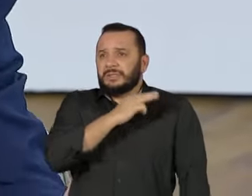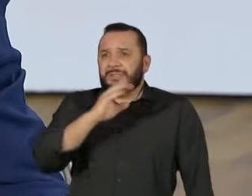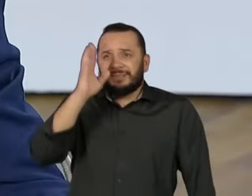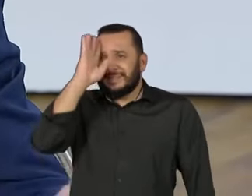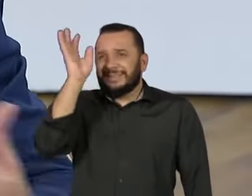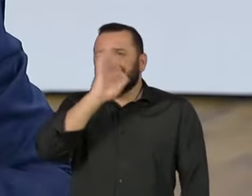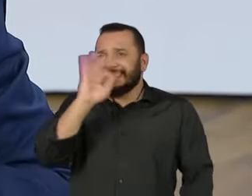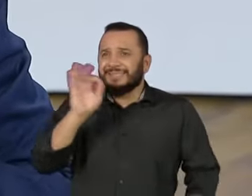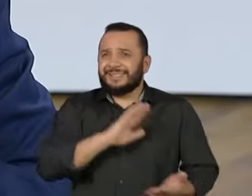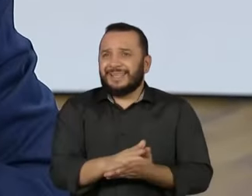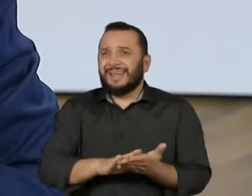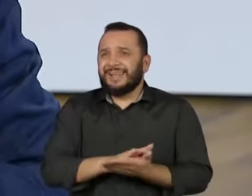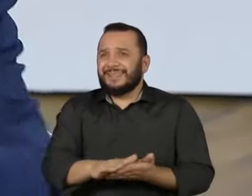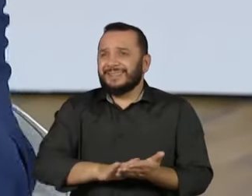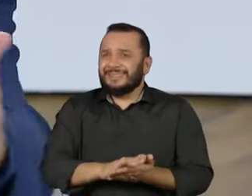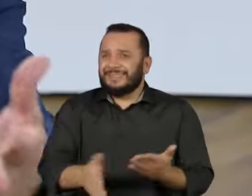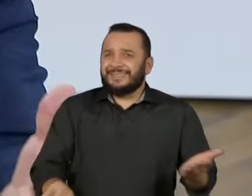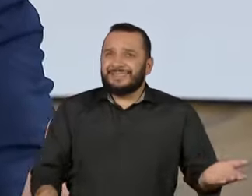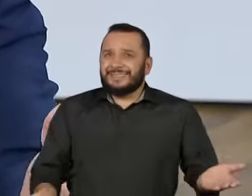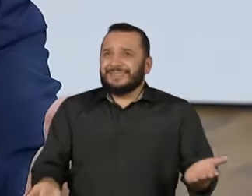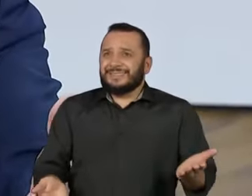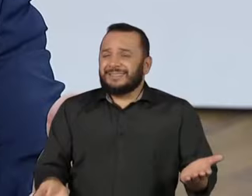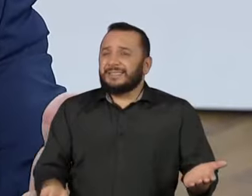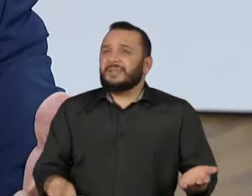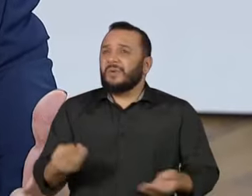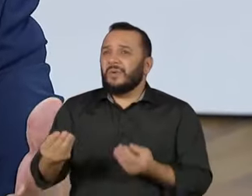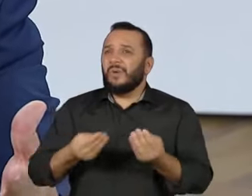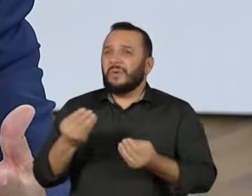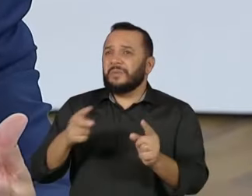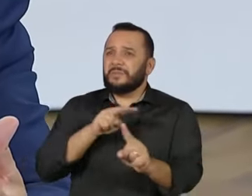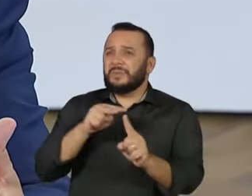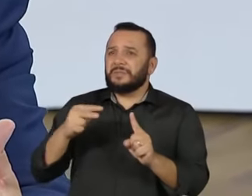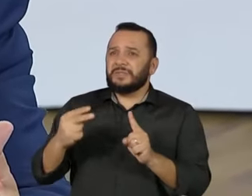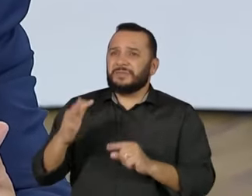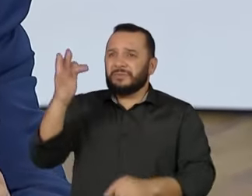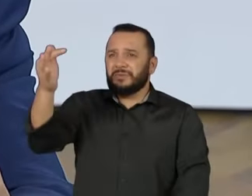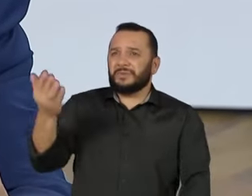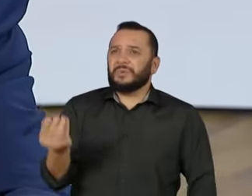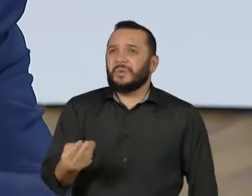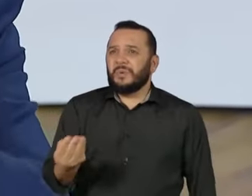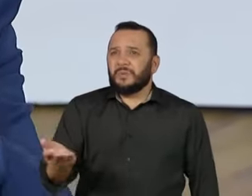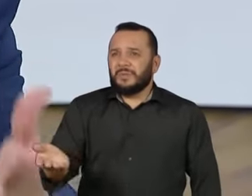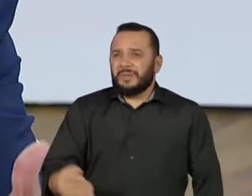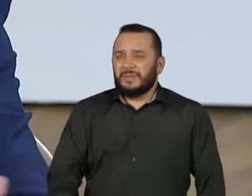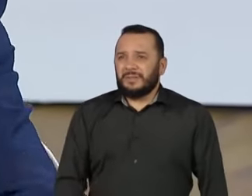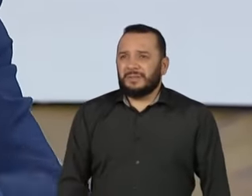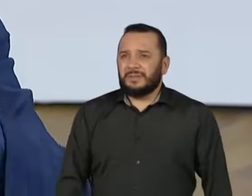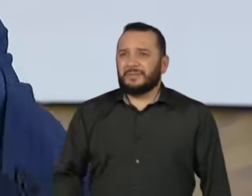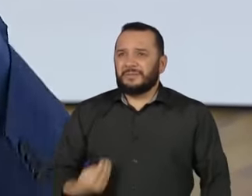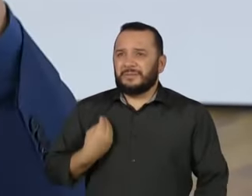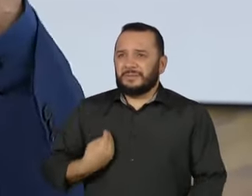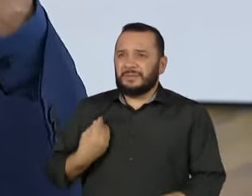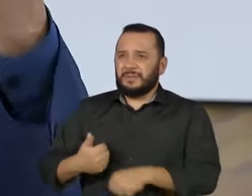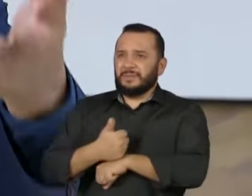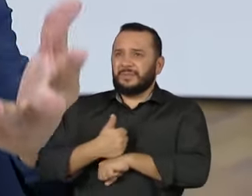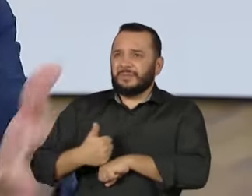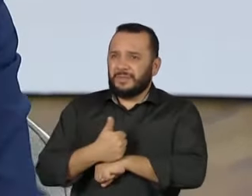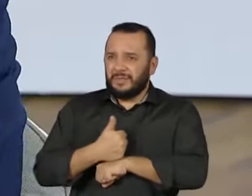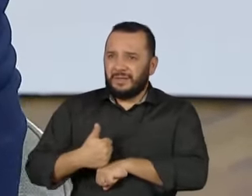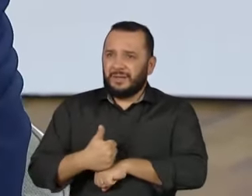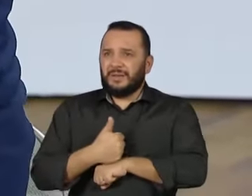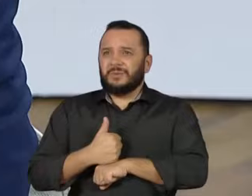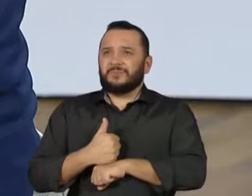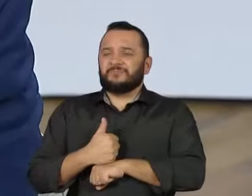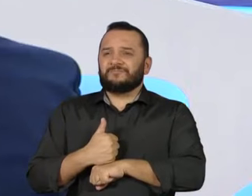muito o que ele está fazendo no ensino médio e dar uma perspectiva a ele, né? De vida profissional, de